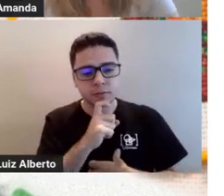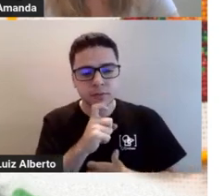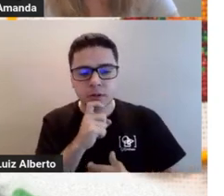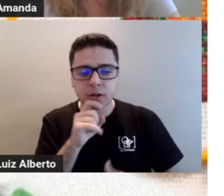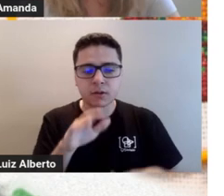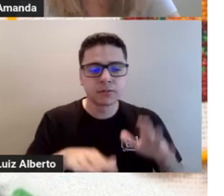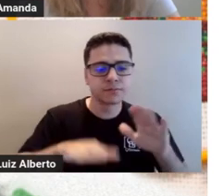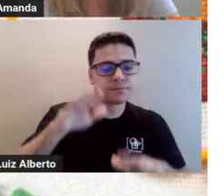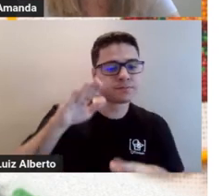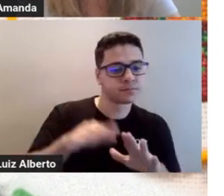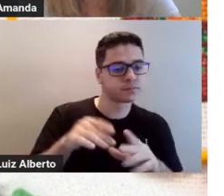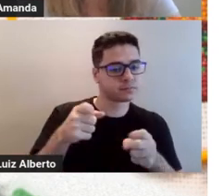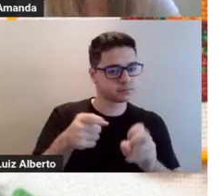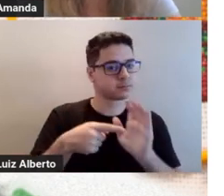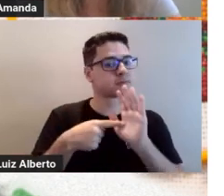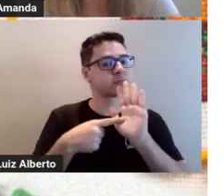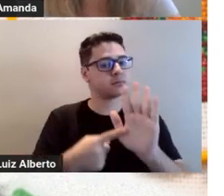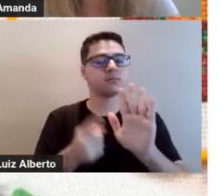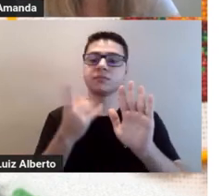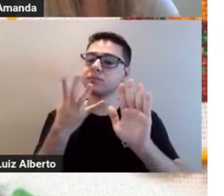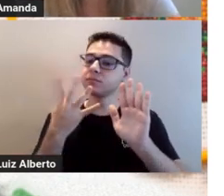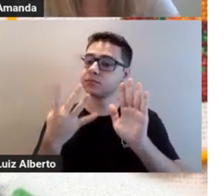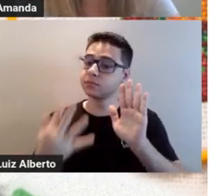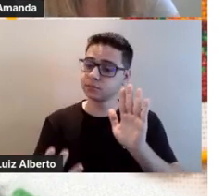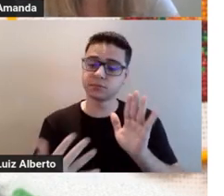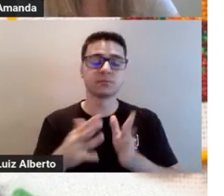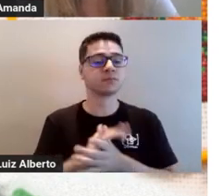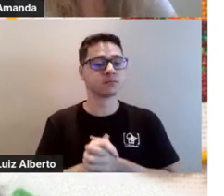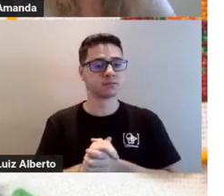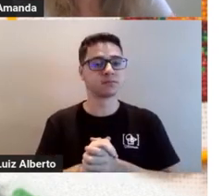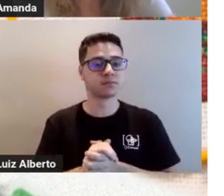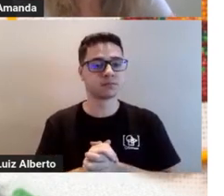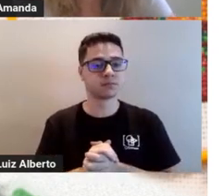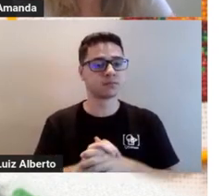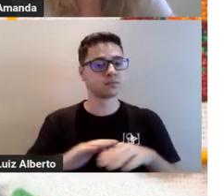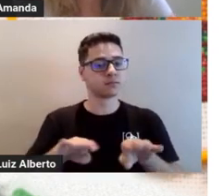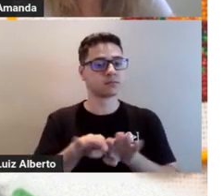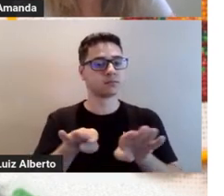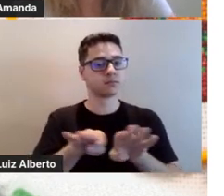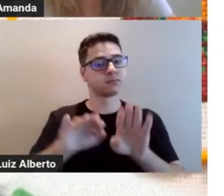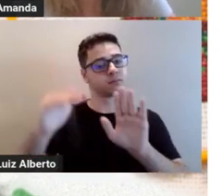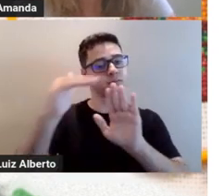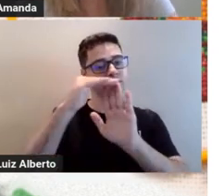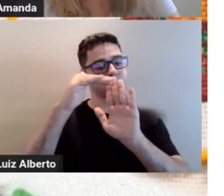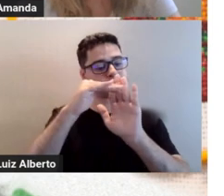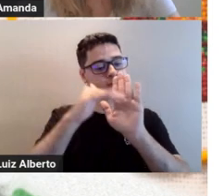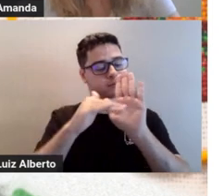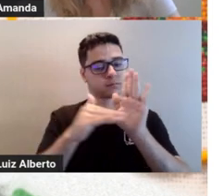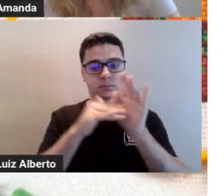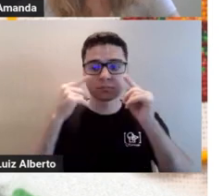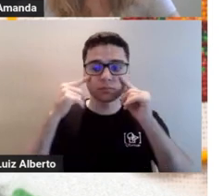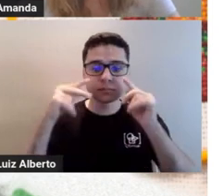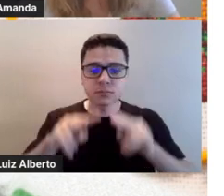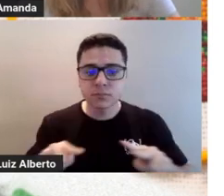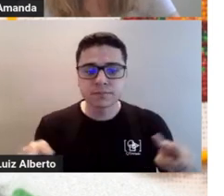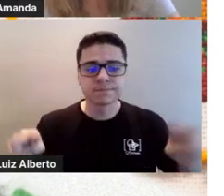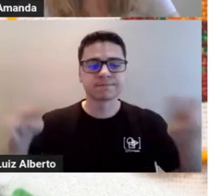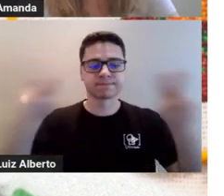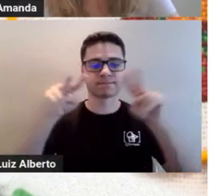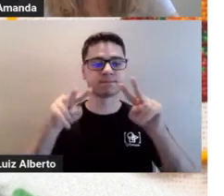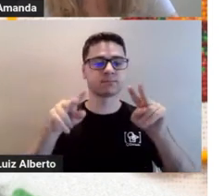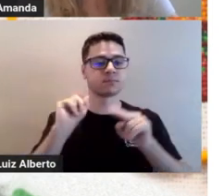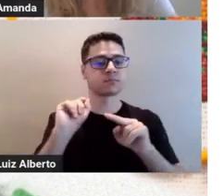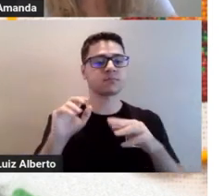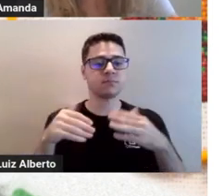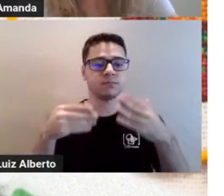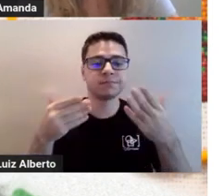pode ser transmitido a partir das cores. Em relação à hierarquia visual também, o que é a hierarquia visual? É